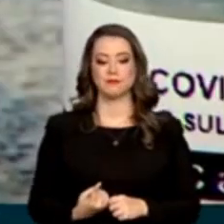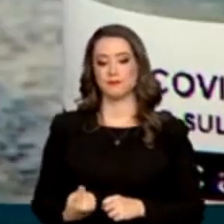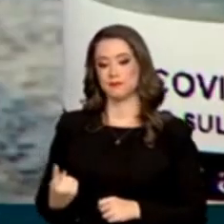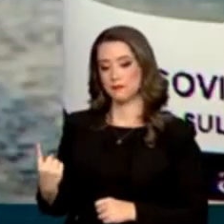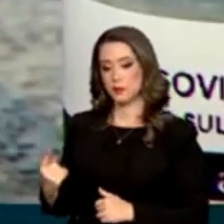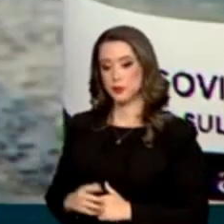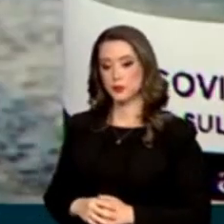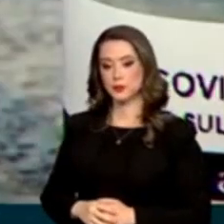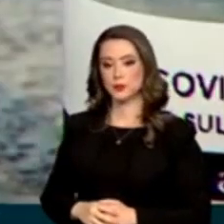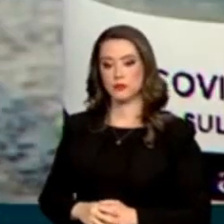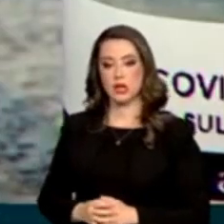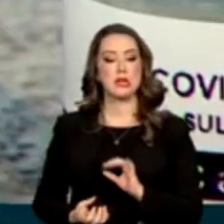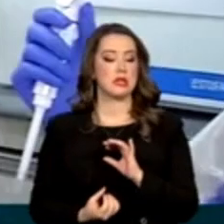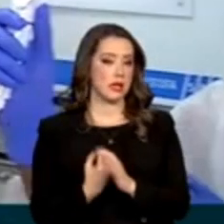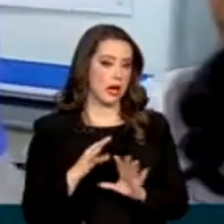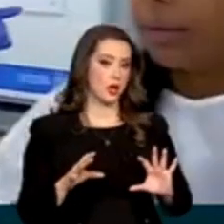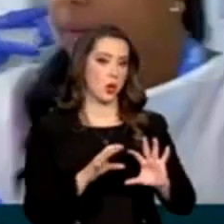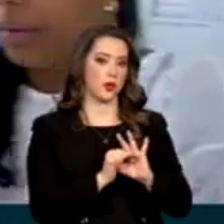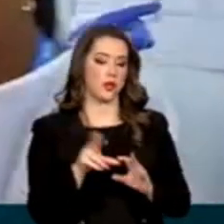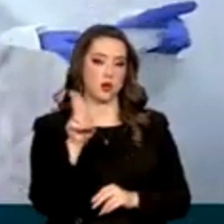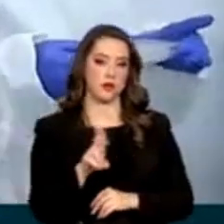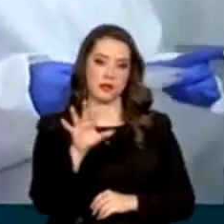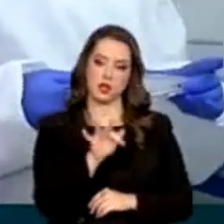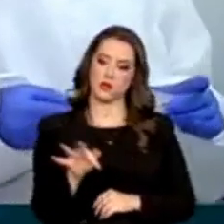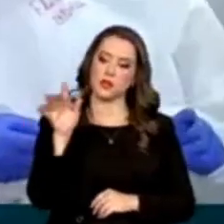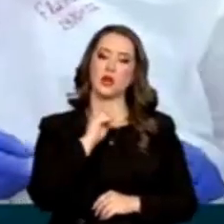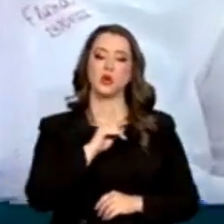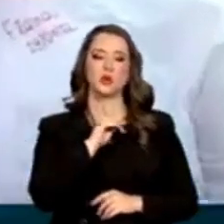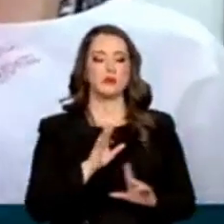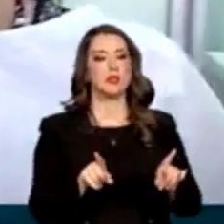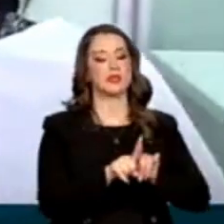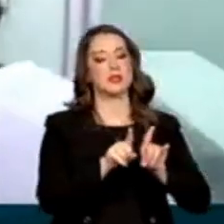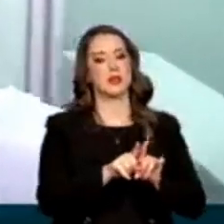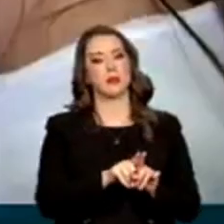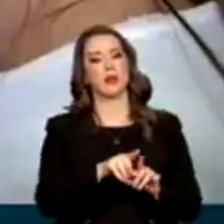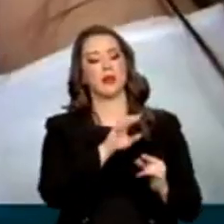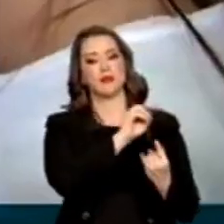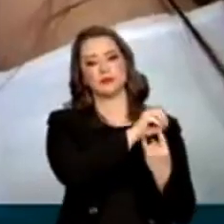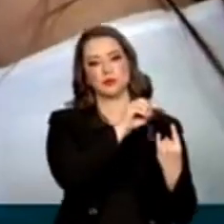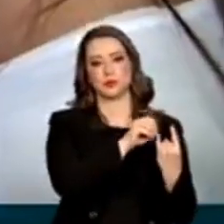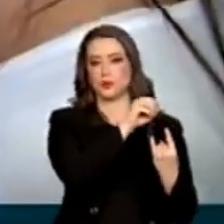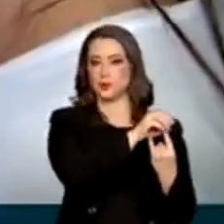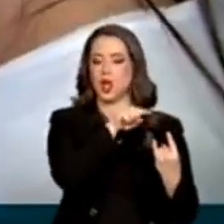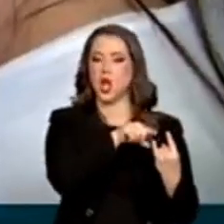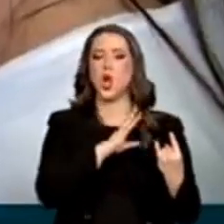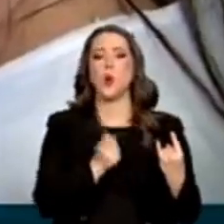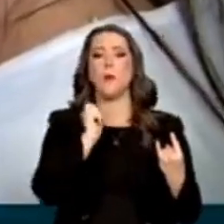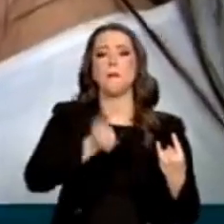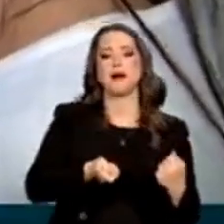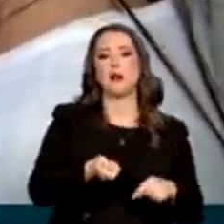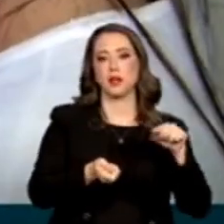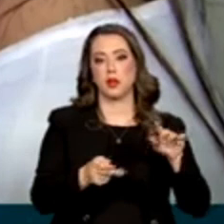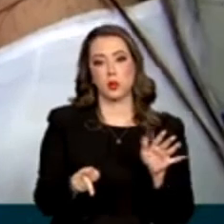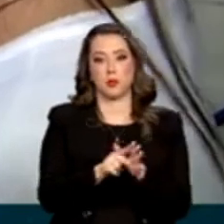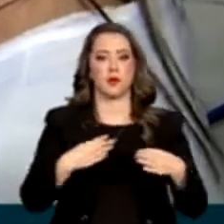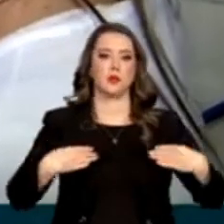foi desenvolvida a partir da parceria entre a Universidade Federal de Minas Gerais e a Fundação Oswaldo Cruz, com financiamento do